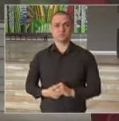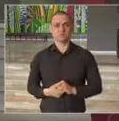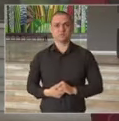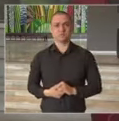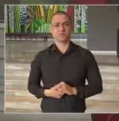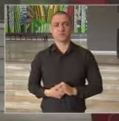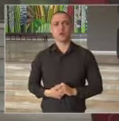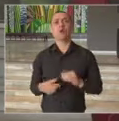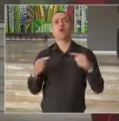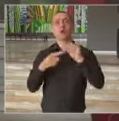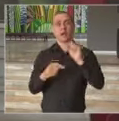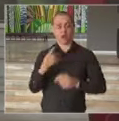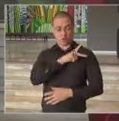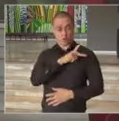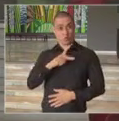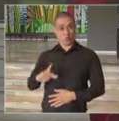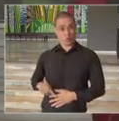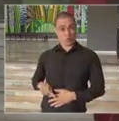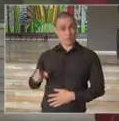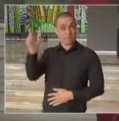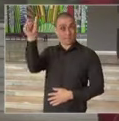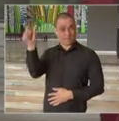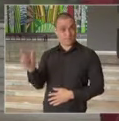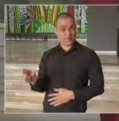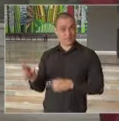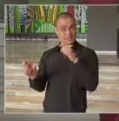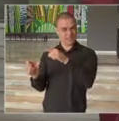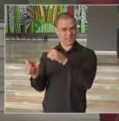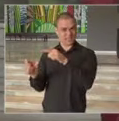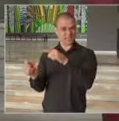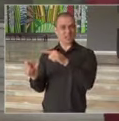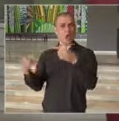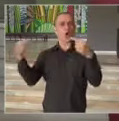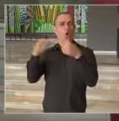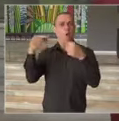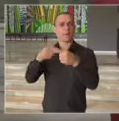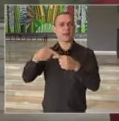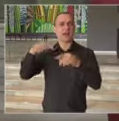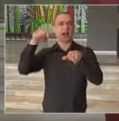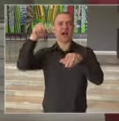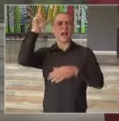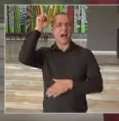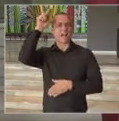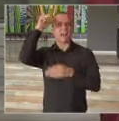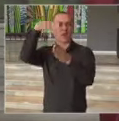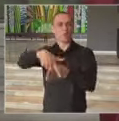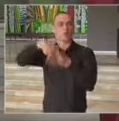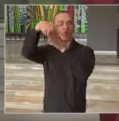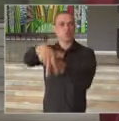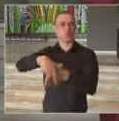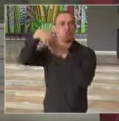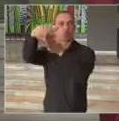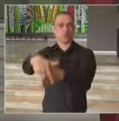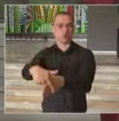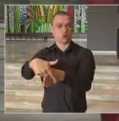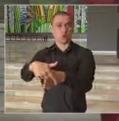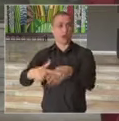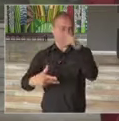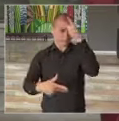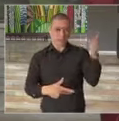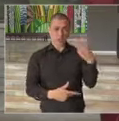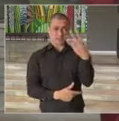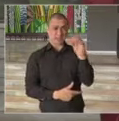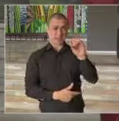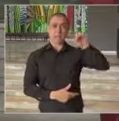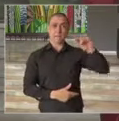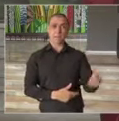sentido de um presidente da República desfilar a cavalo em meio a 30 mil mortos